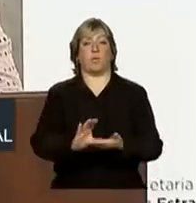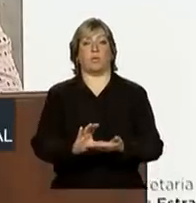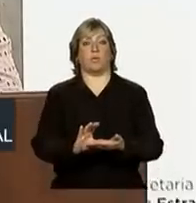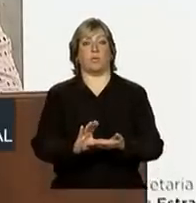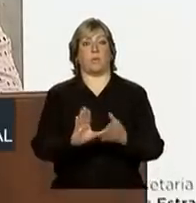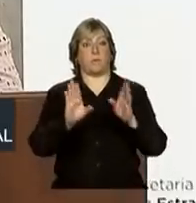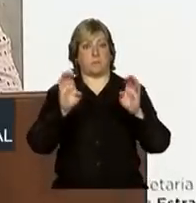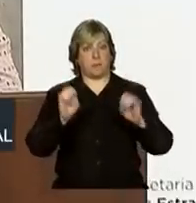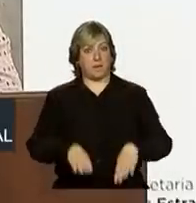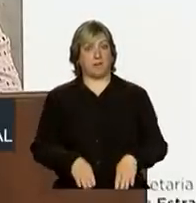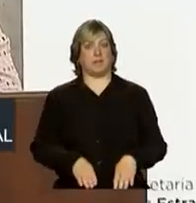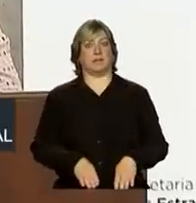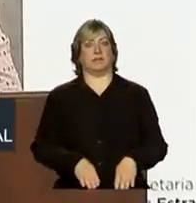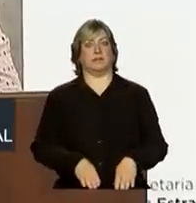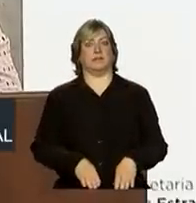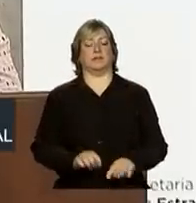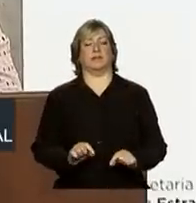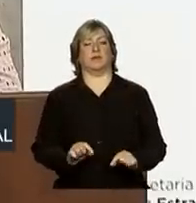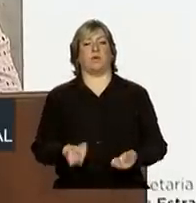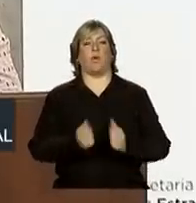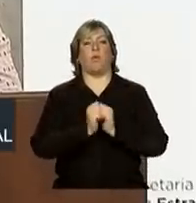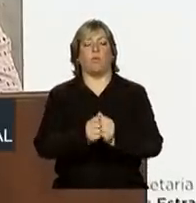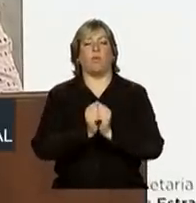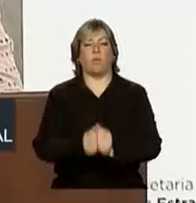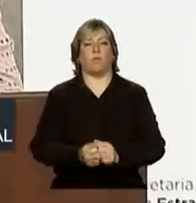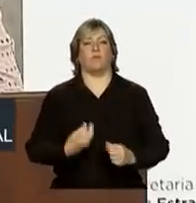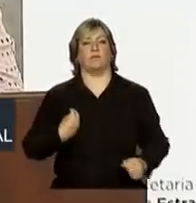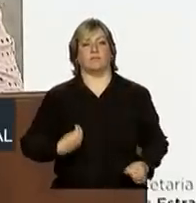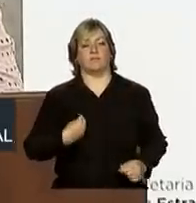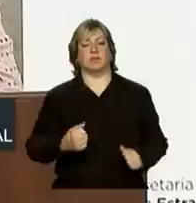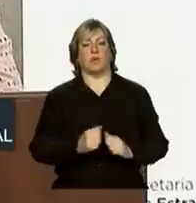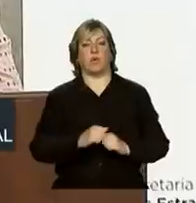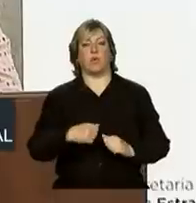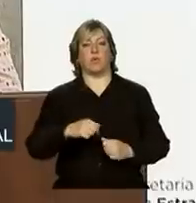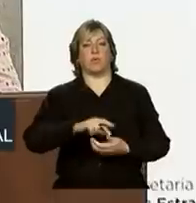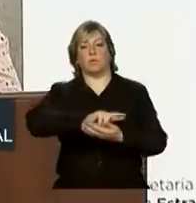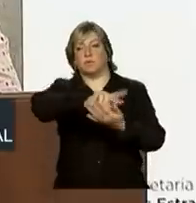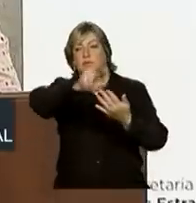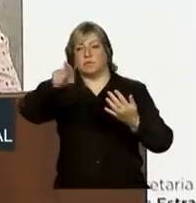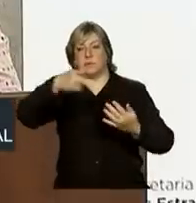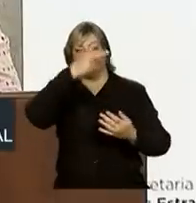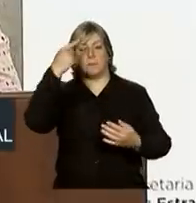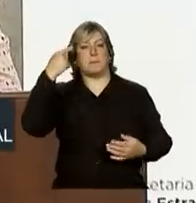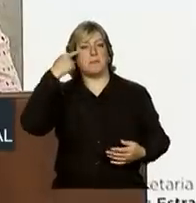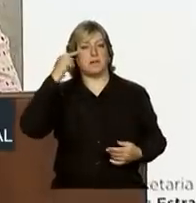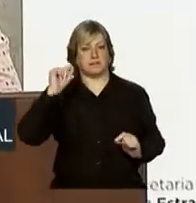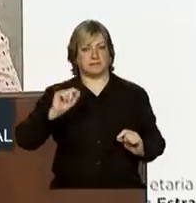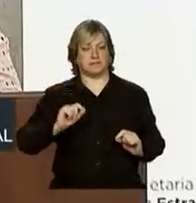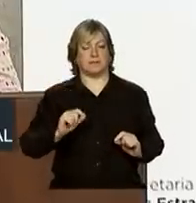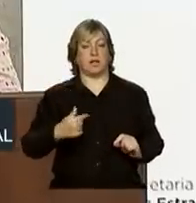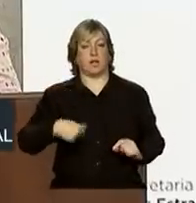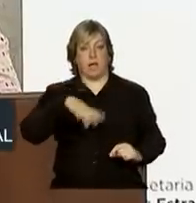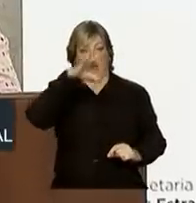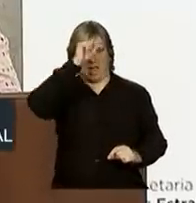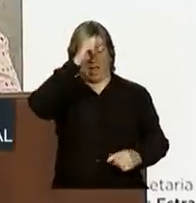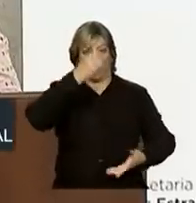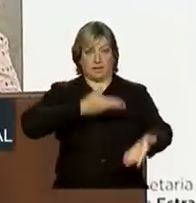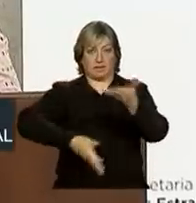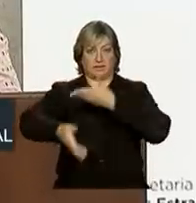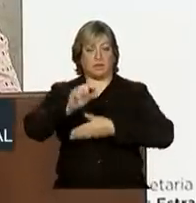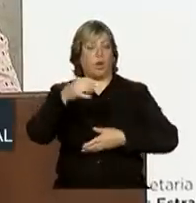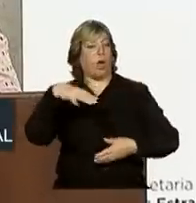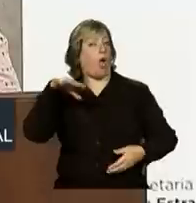rico pela convivência entre os que pensam diferente. O aprendizado é o de